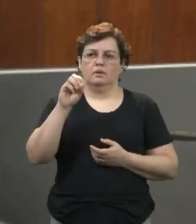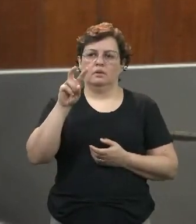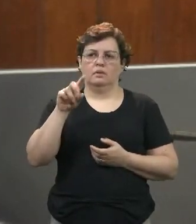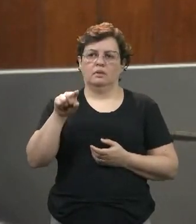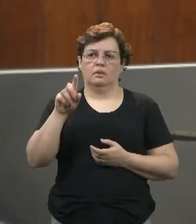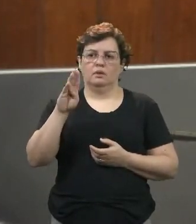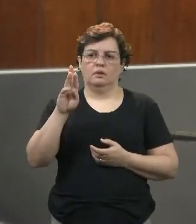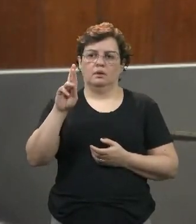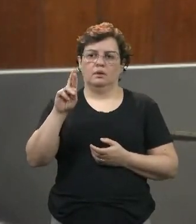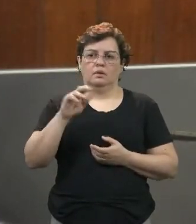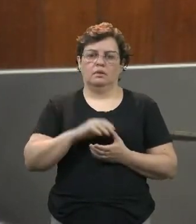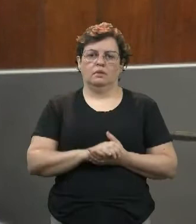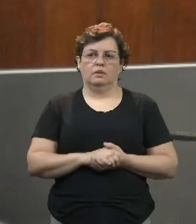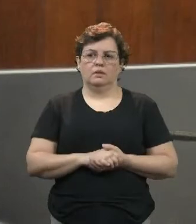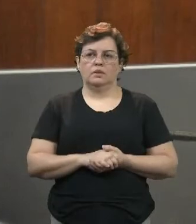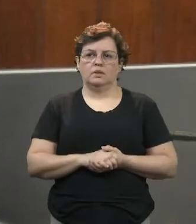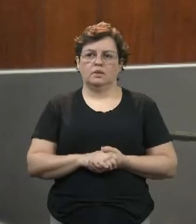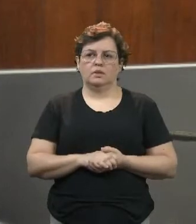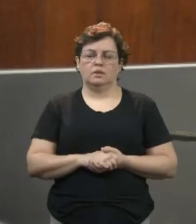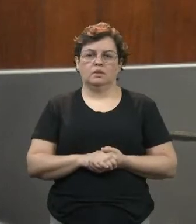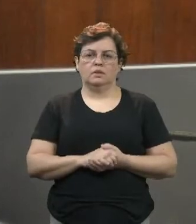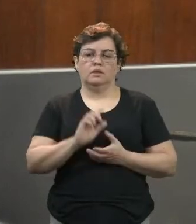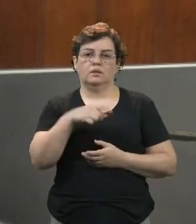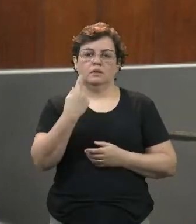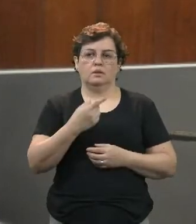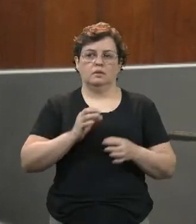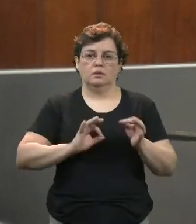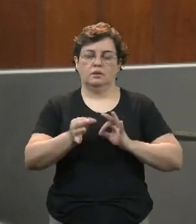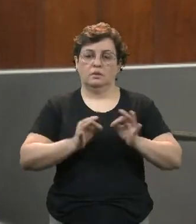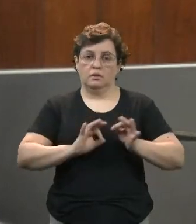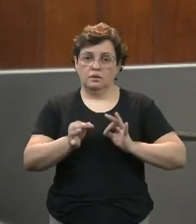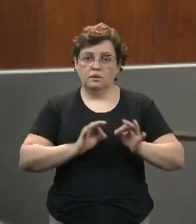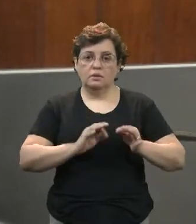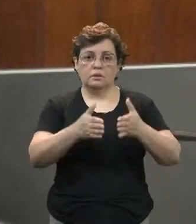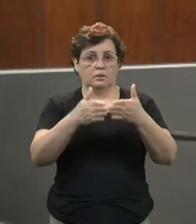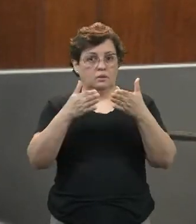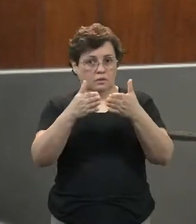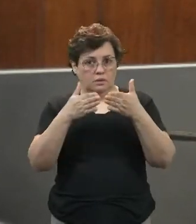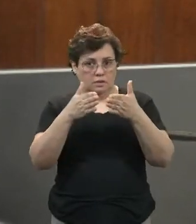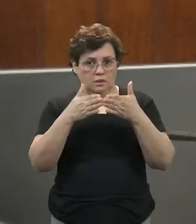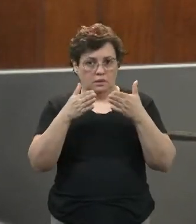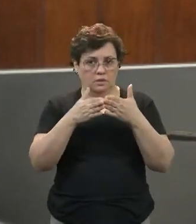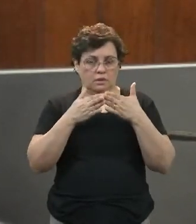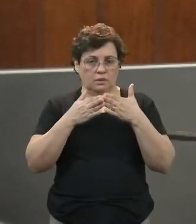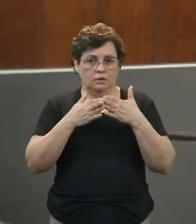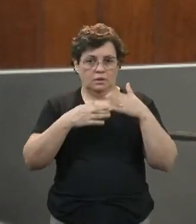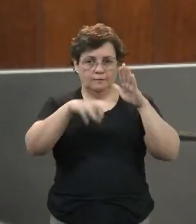Nós preparamos um requerimento que tem o seguinte teor.